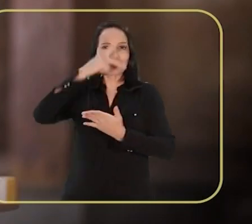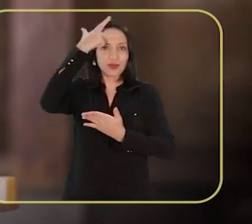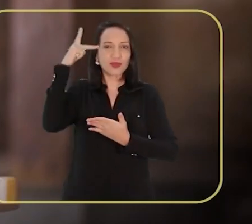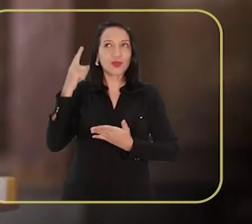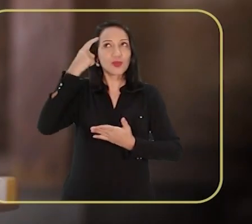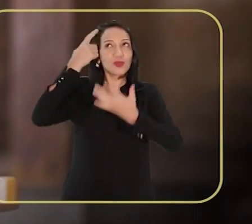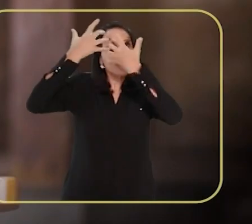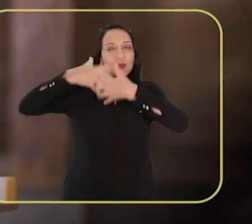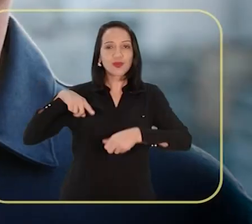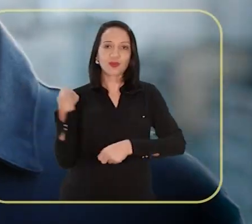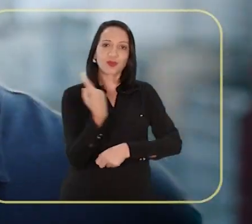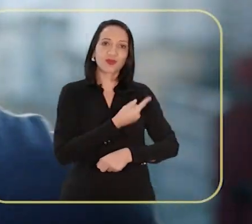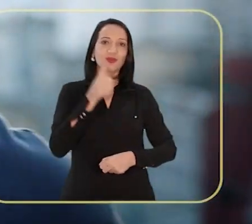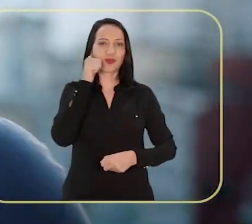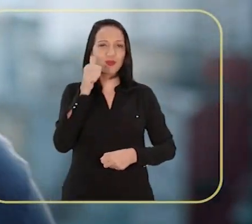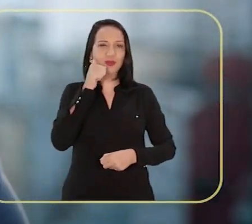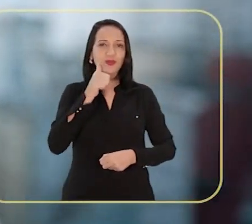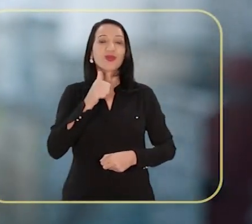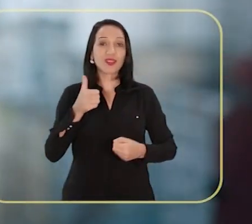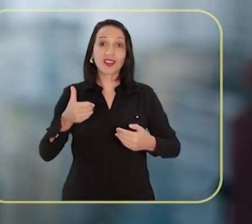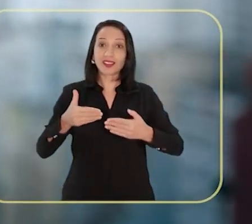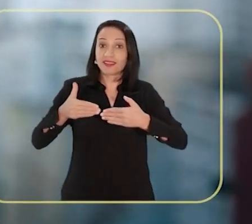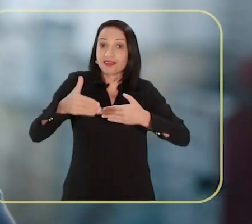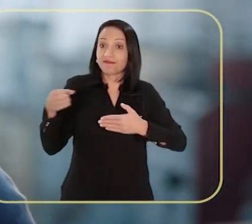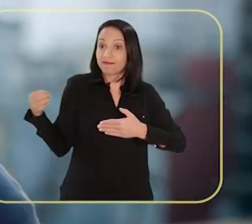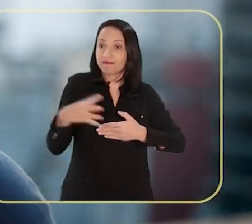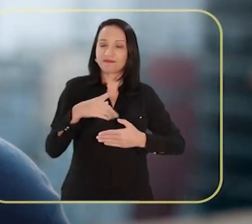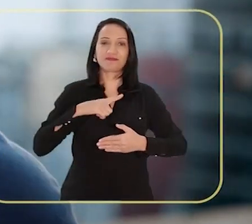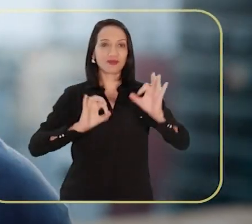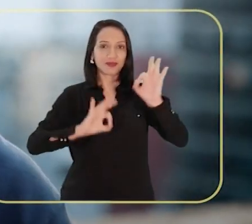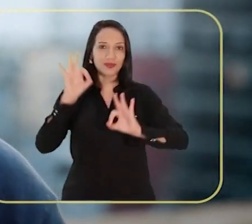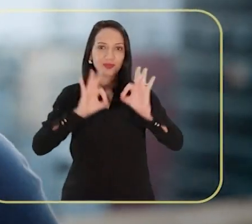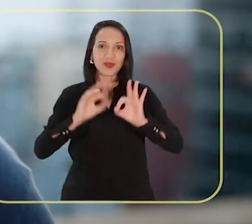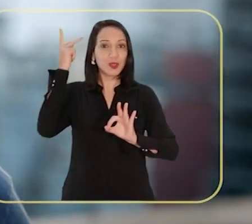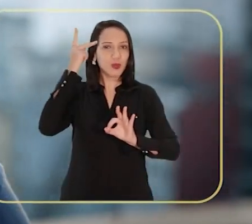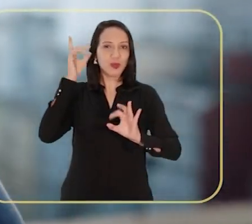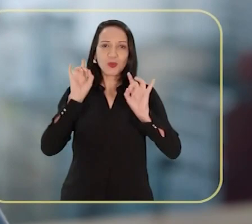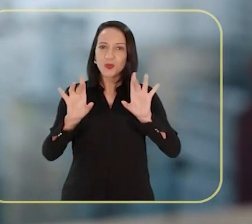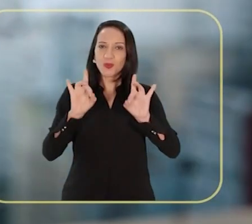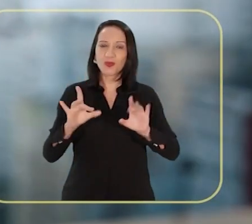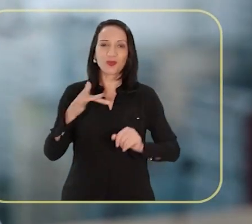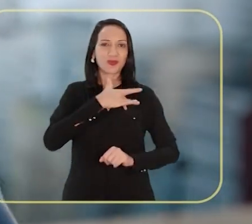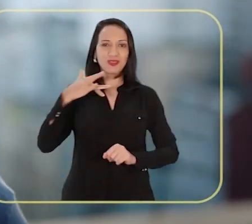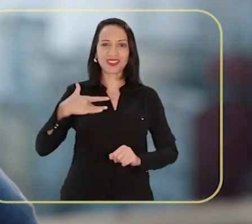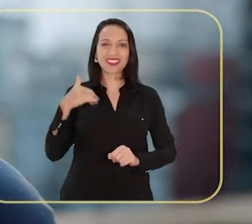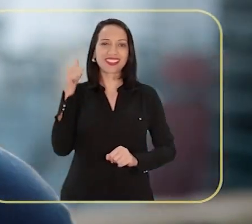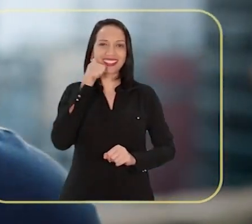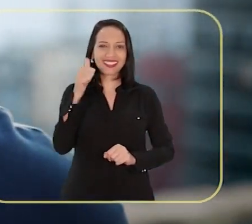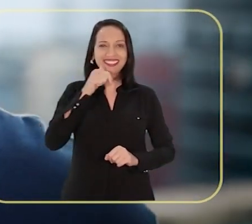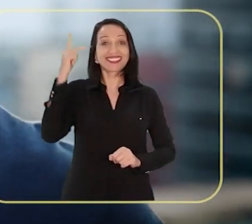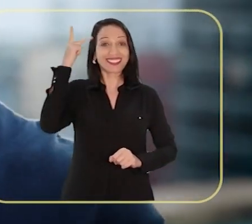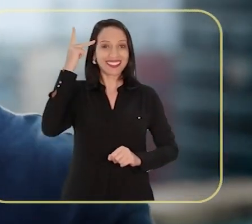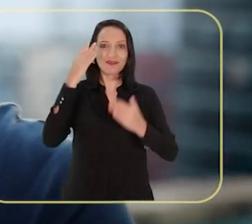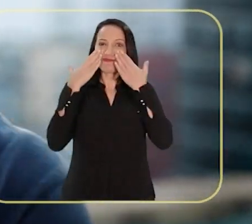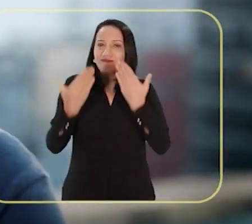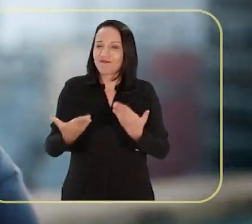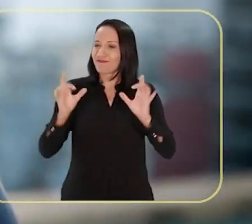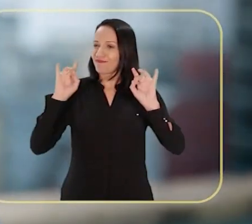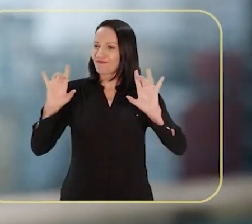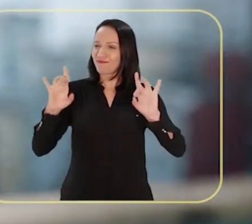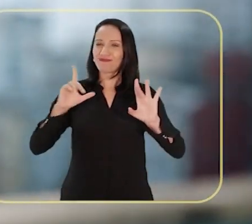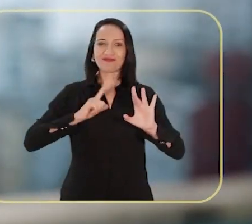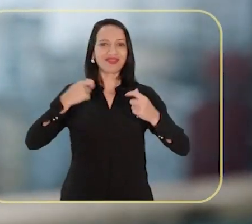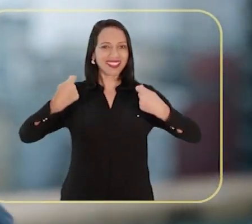de gente que pense na gente. De forma inédita, traremos para São Paulo um programa exclusivo, o Saúde Mulher Paulista. Com frentes